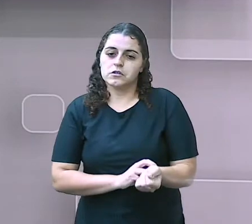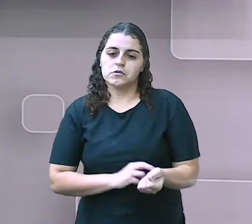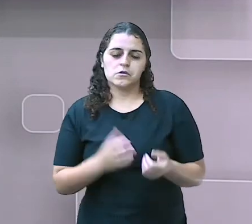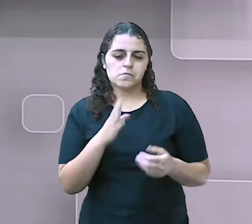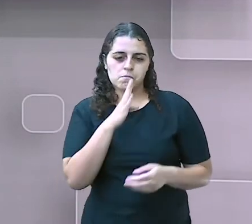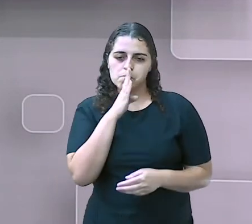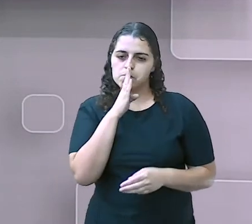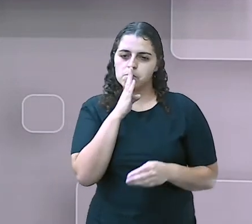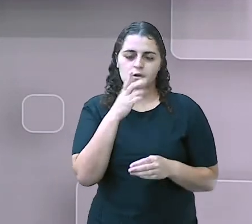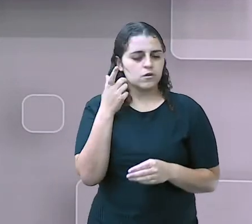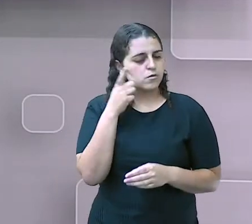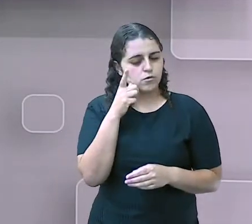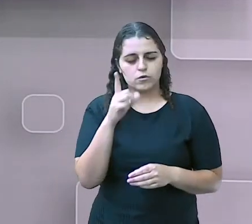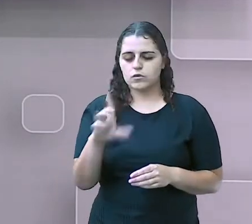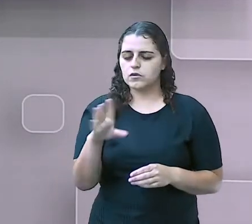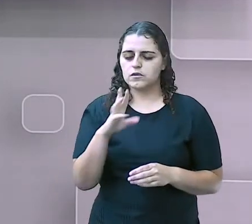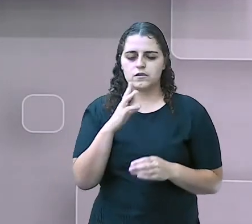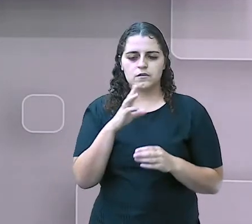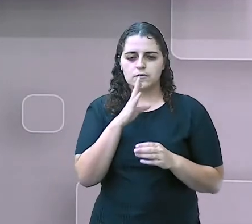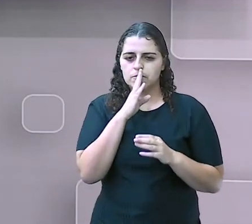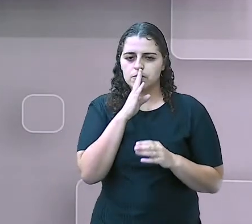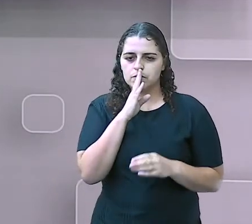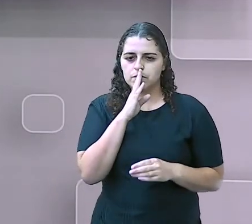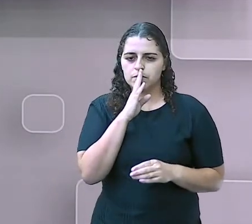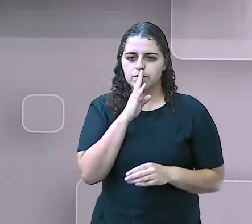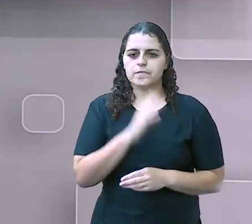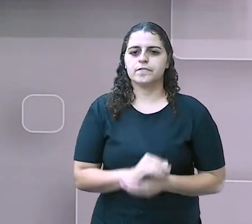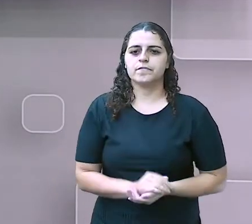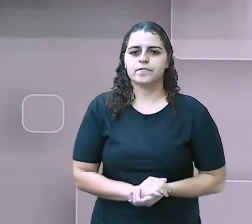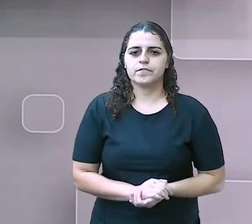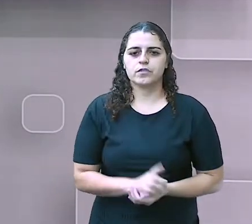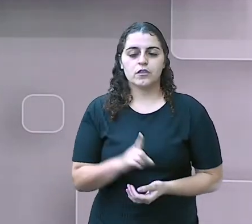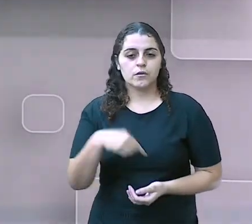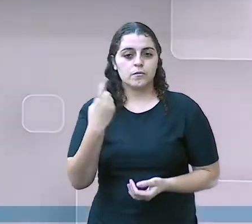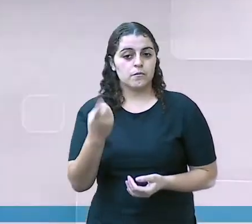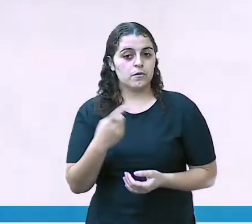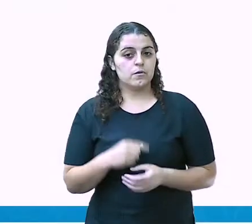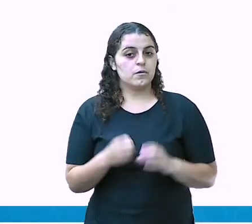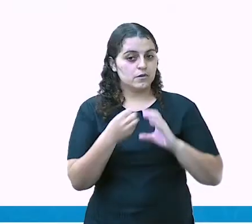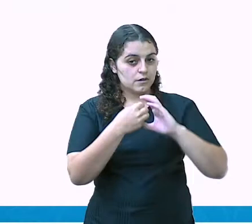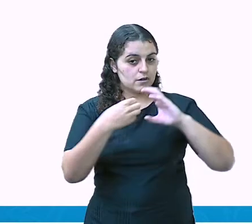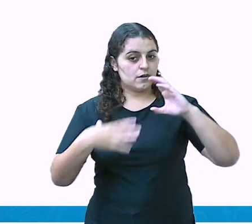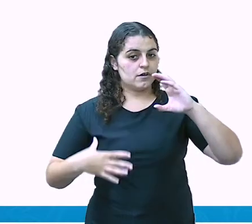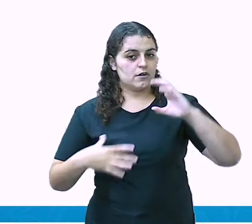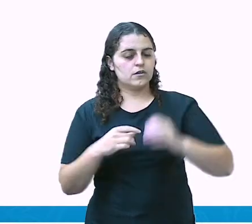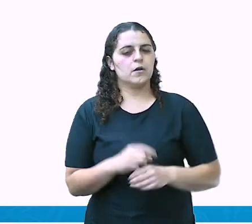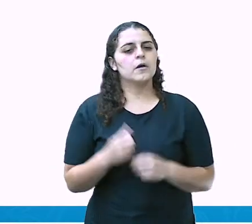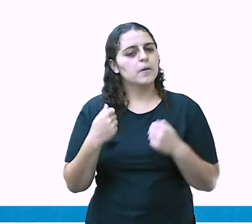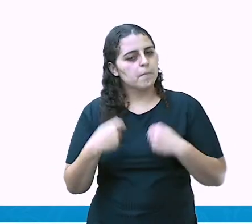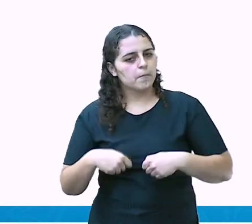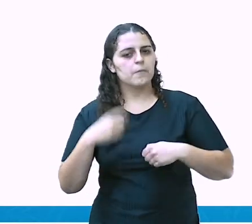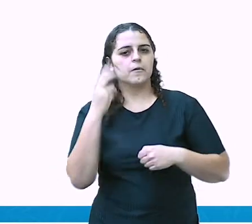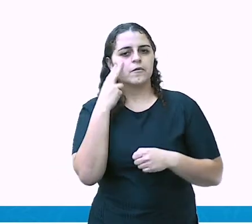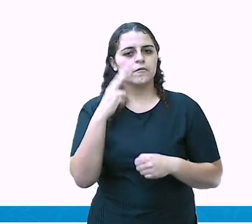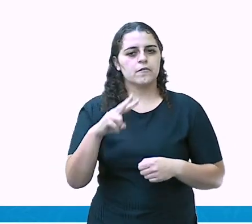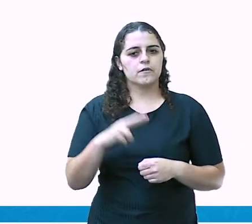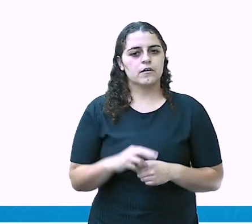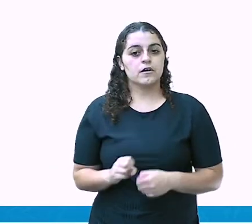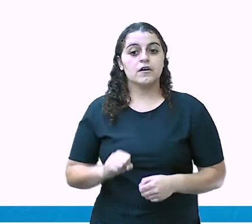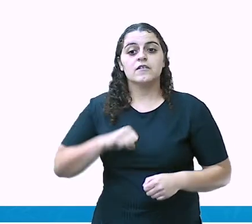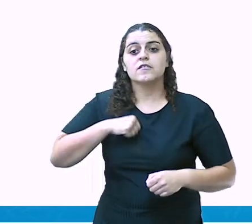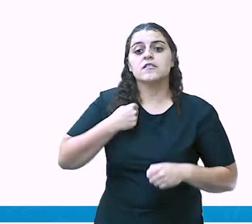faz. Ela não consegue se comunicar verbalmente. Uma outra alteração, então, que a gente pode observar é a